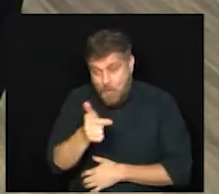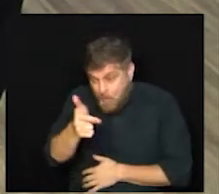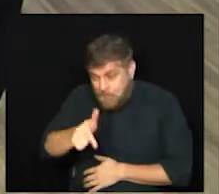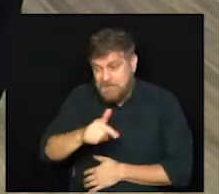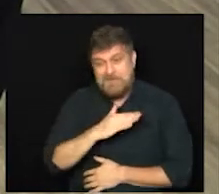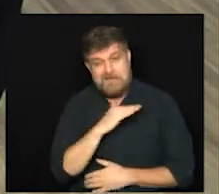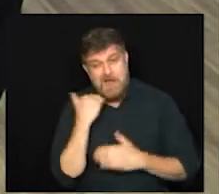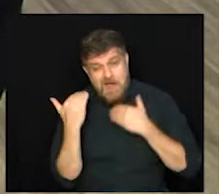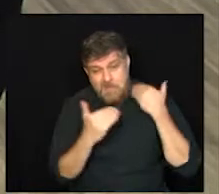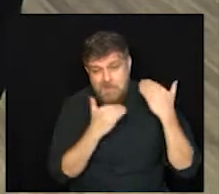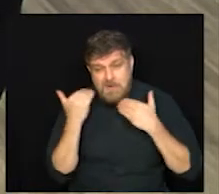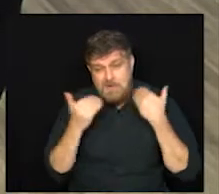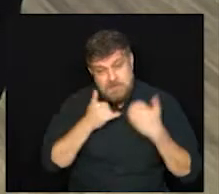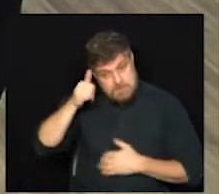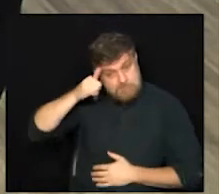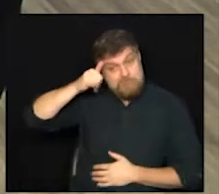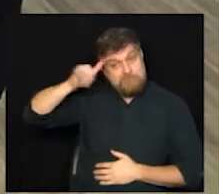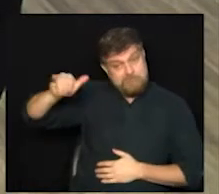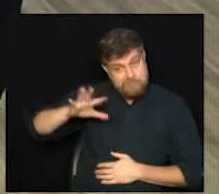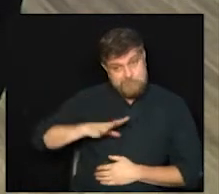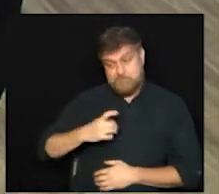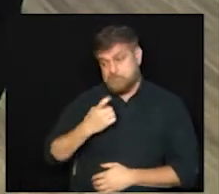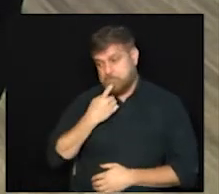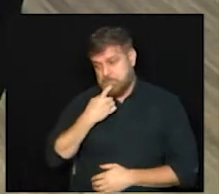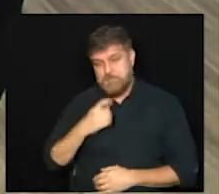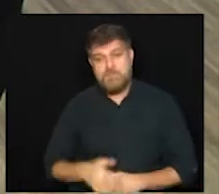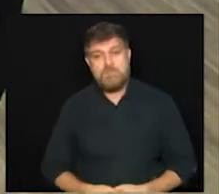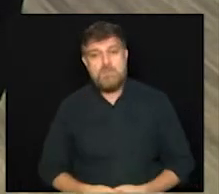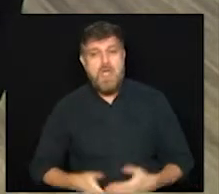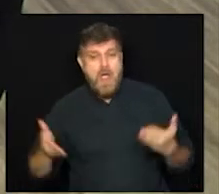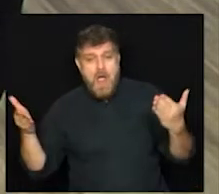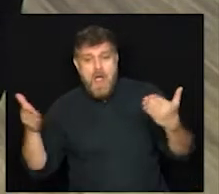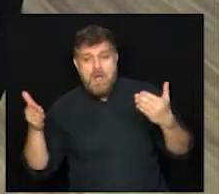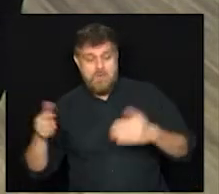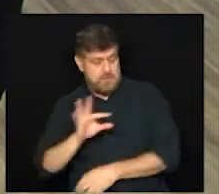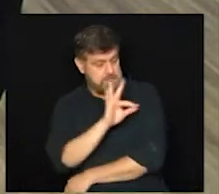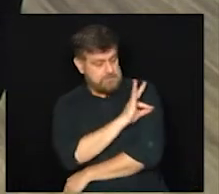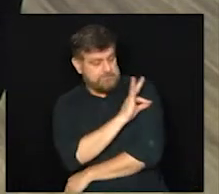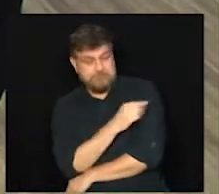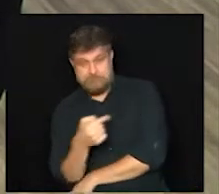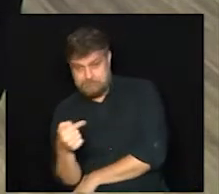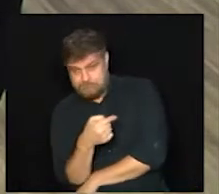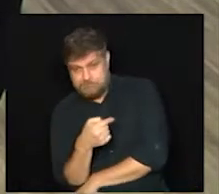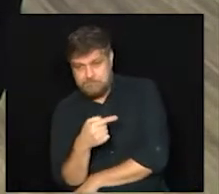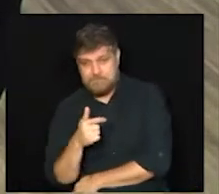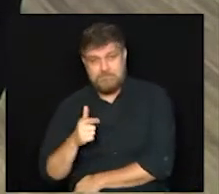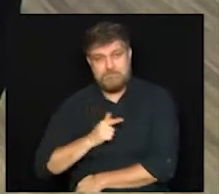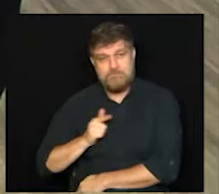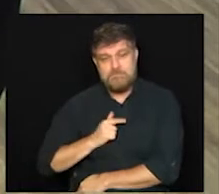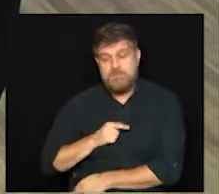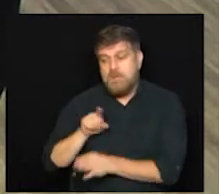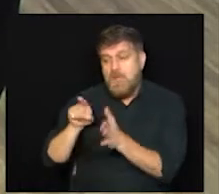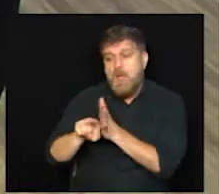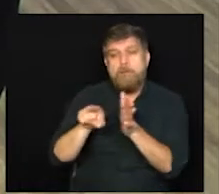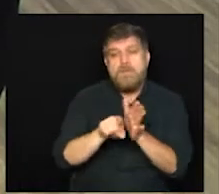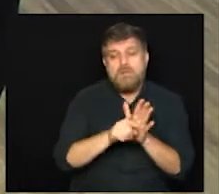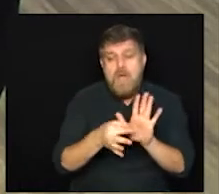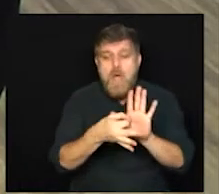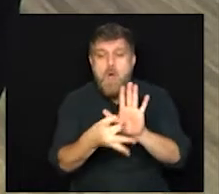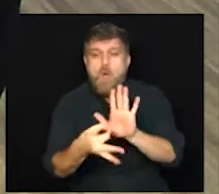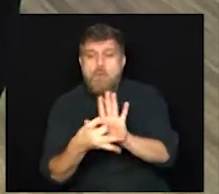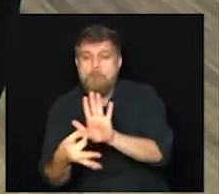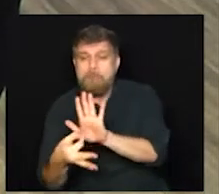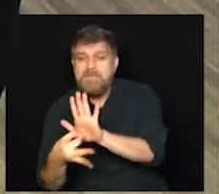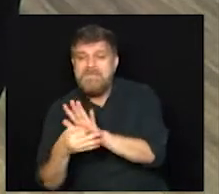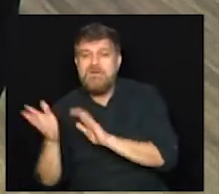óbitos na cidade de Campinas. Vamos falar agora porque a Prefeitura abriu uma consulta pública para falar